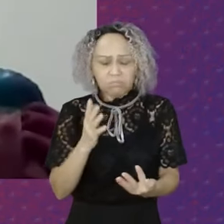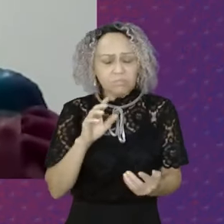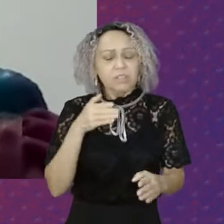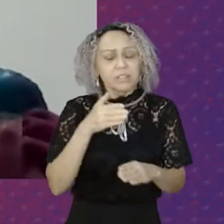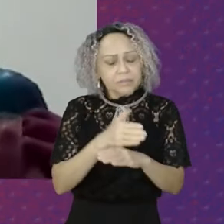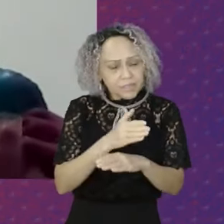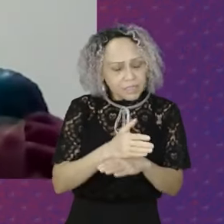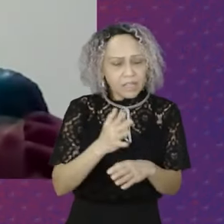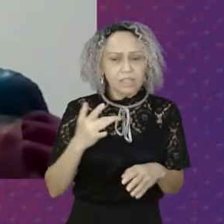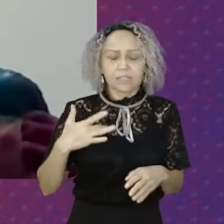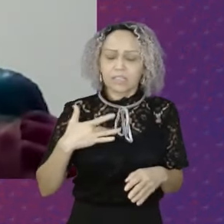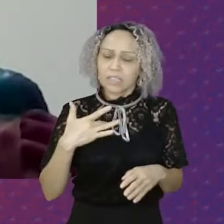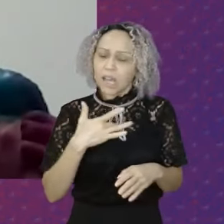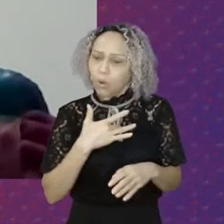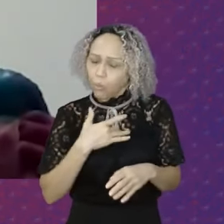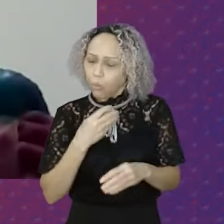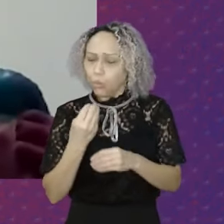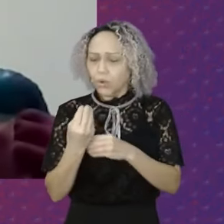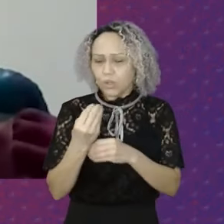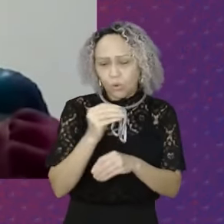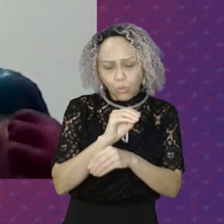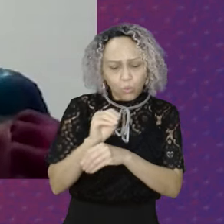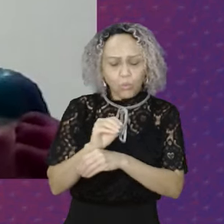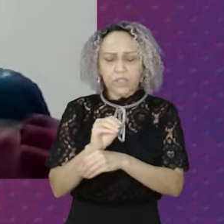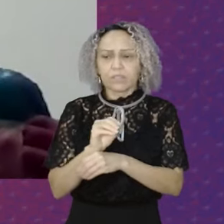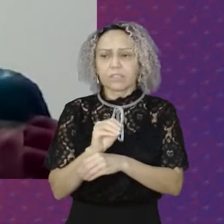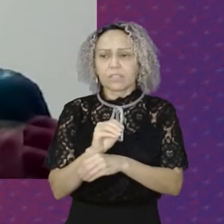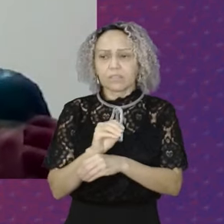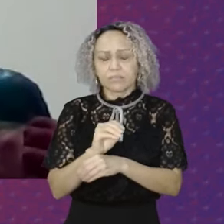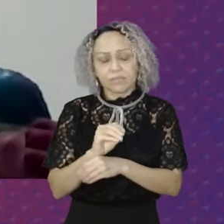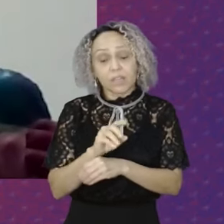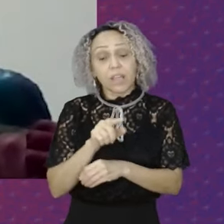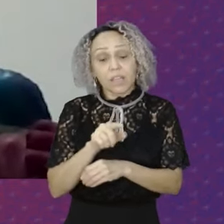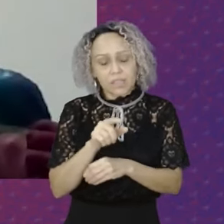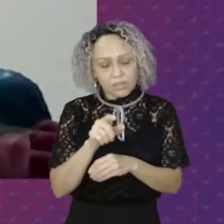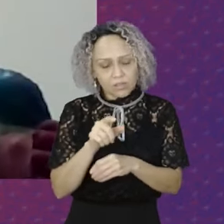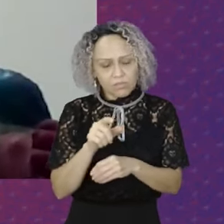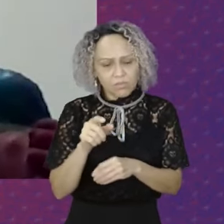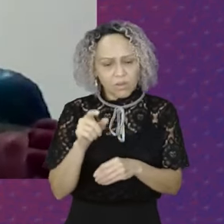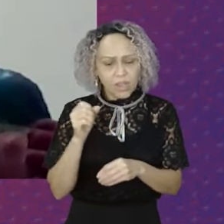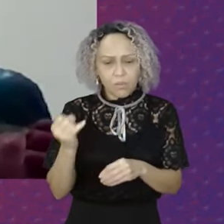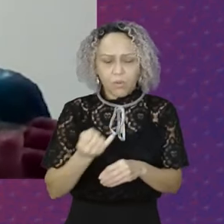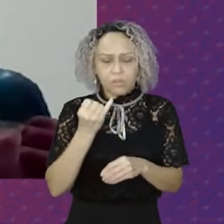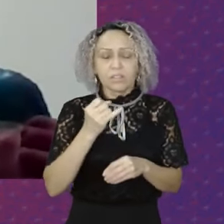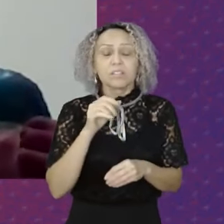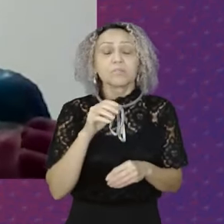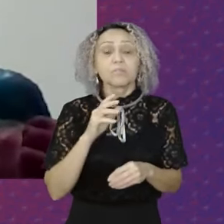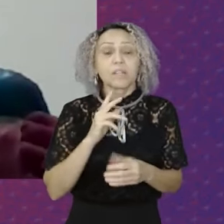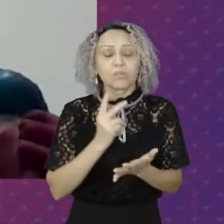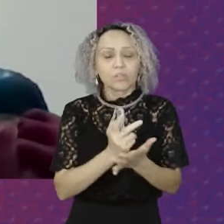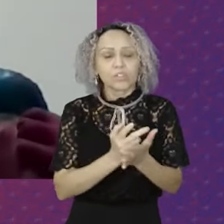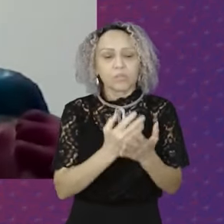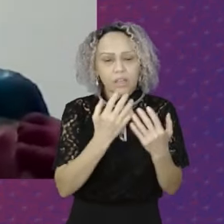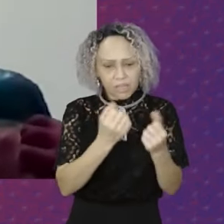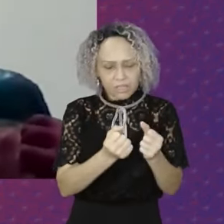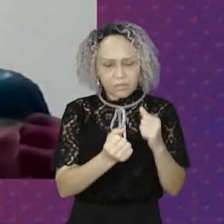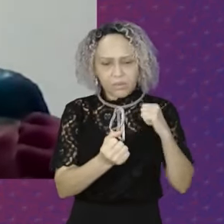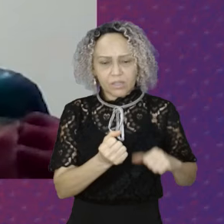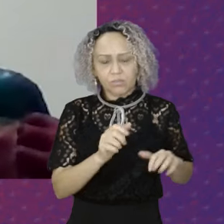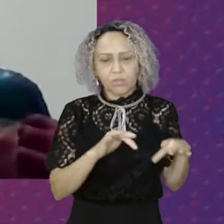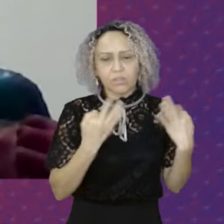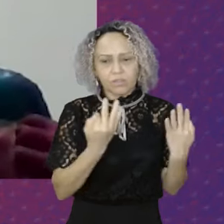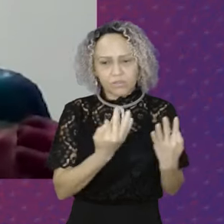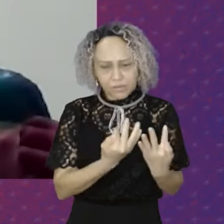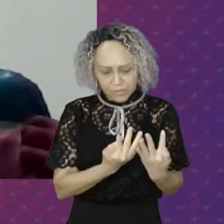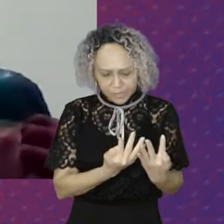estar Sendo beneficiada Do programa Bolsa Família Durante o último governo O governo Do presidente